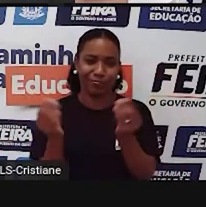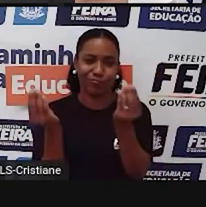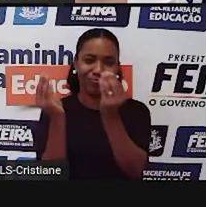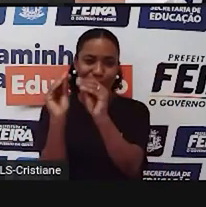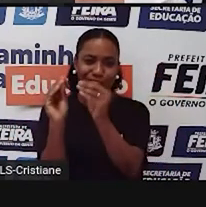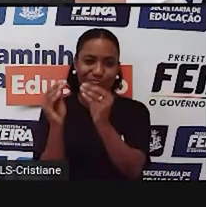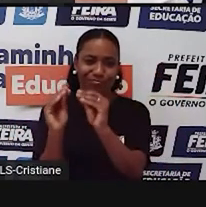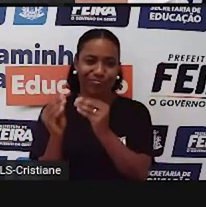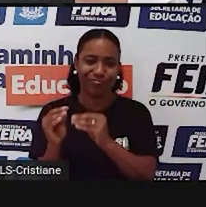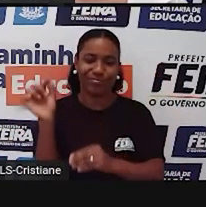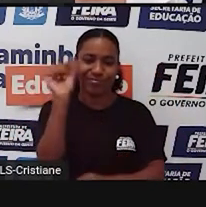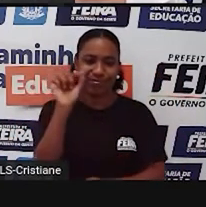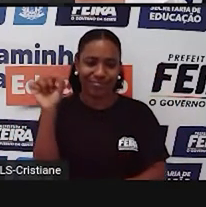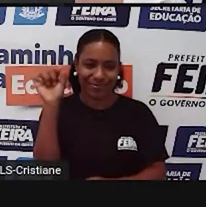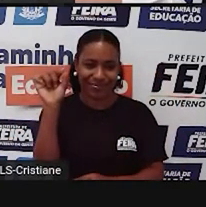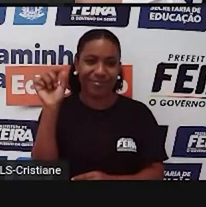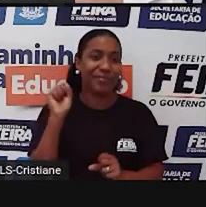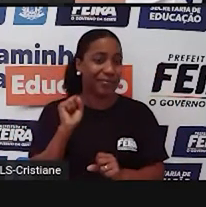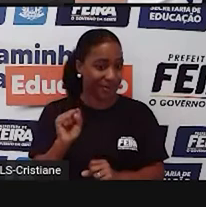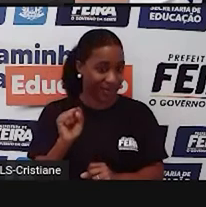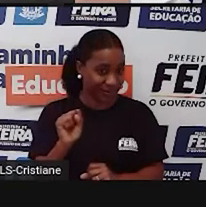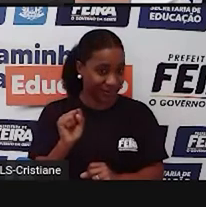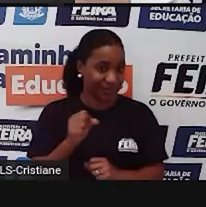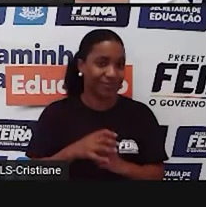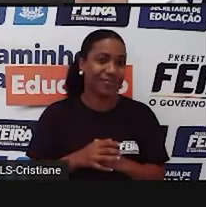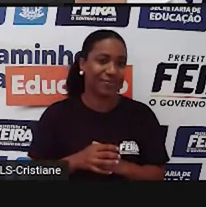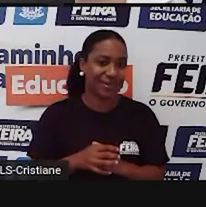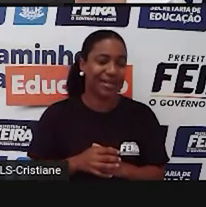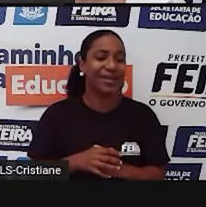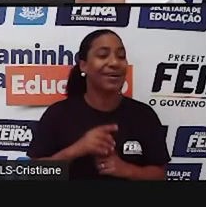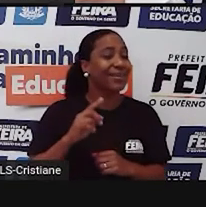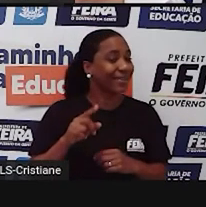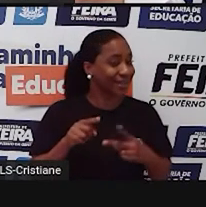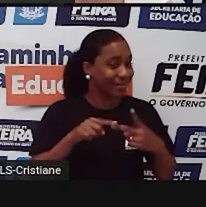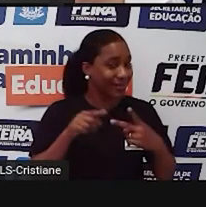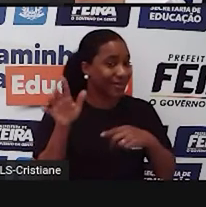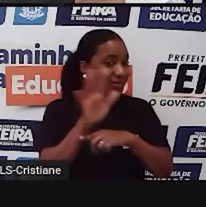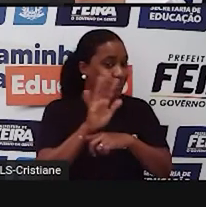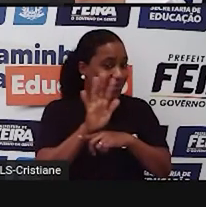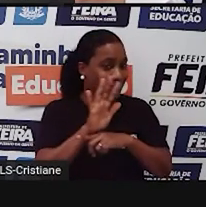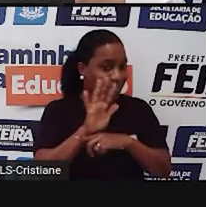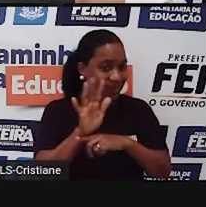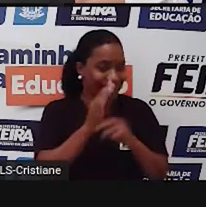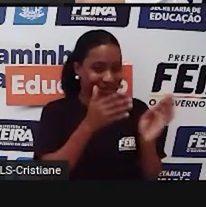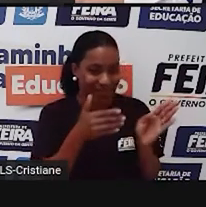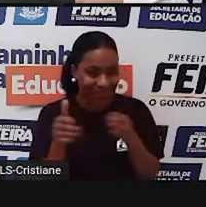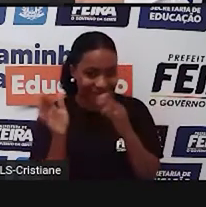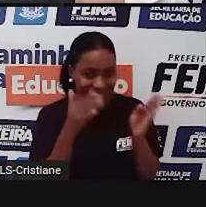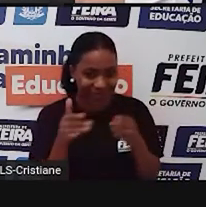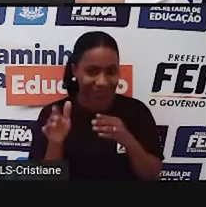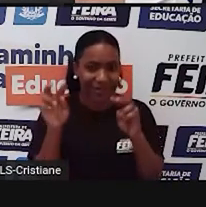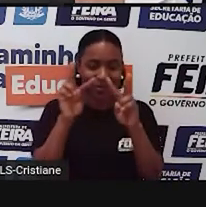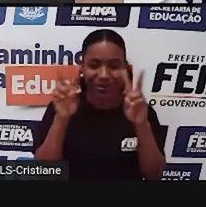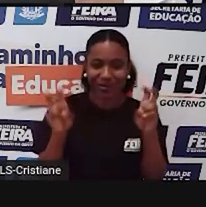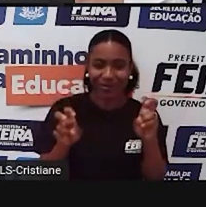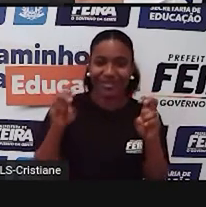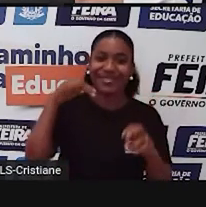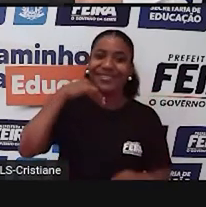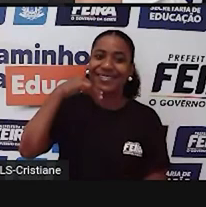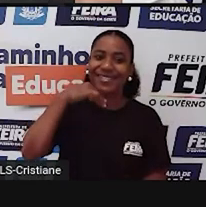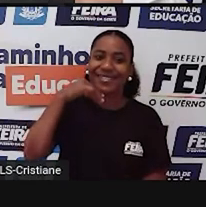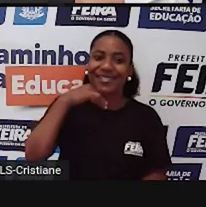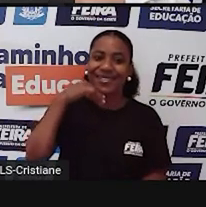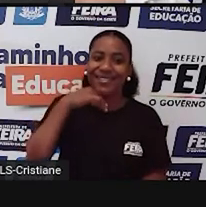entender os provérbios angelianos, depois de fazer aquela prática que eu ensinei anteriormente? Vamos tentar traduzir.